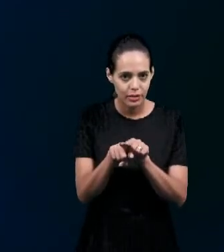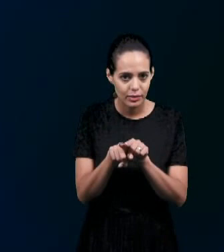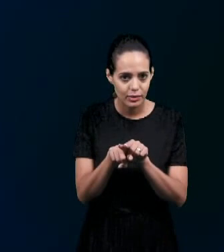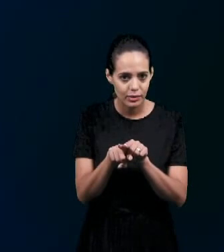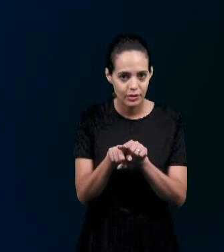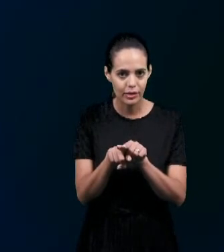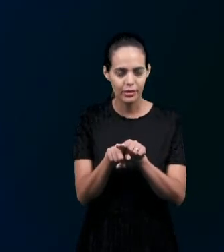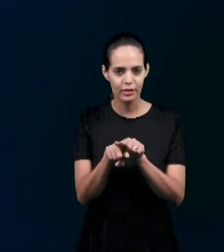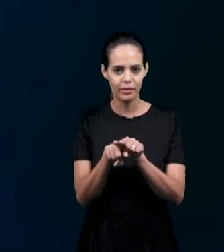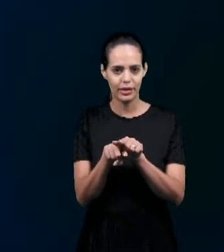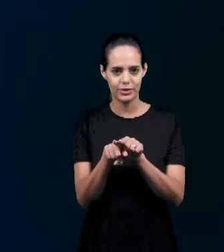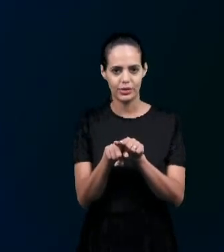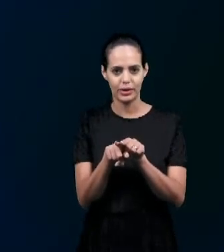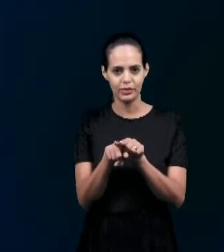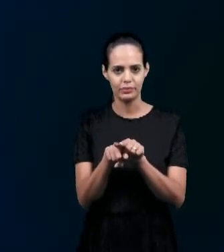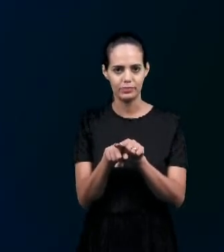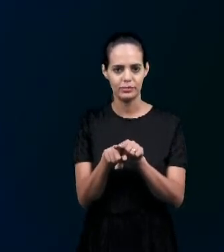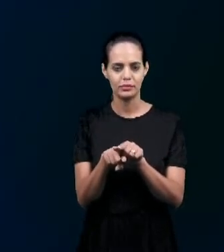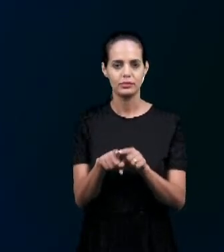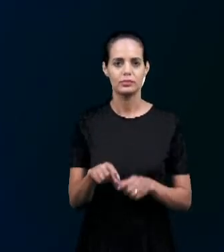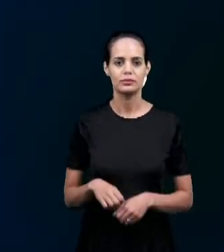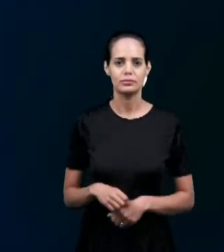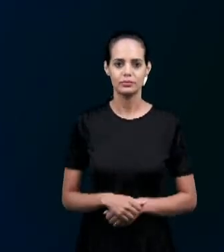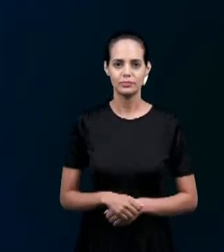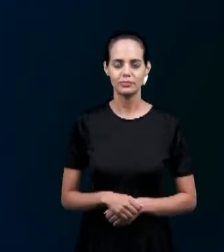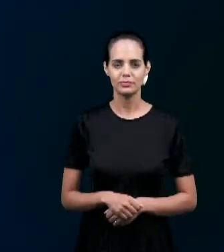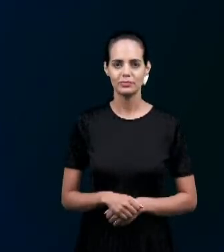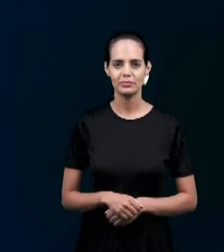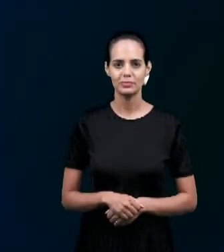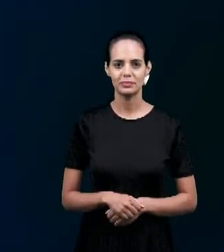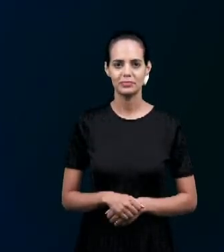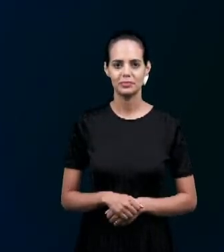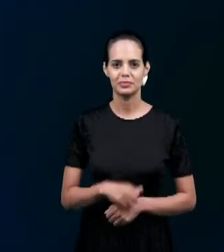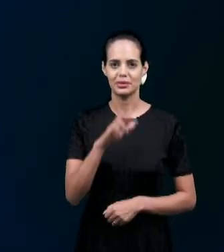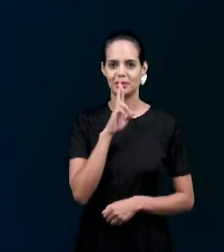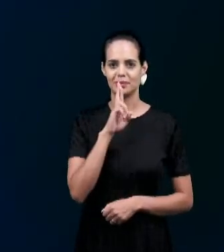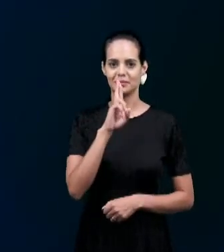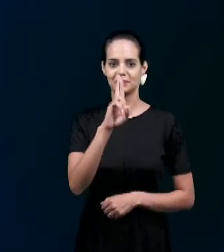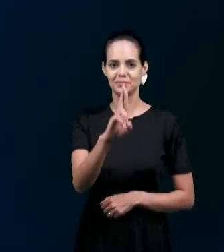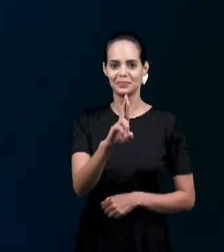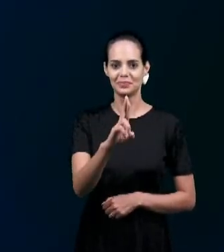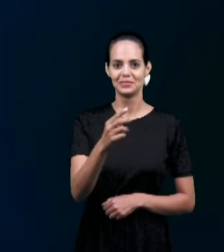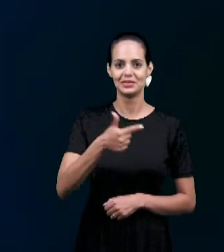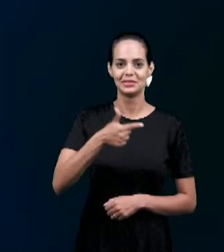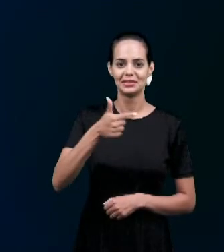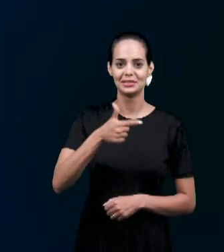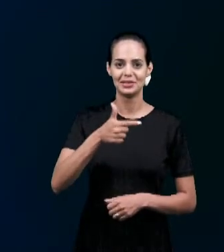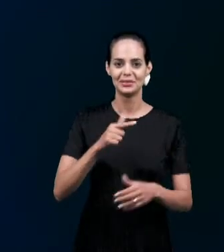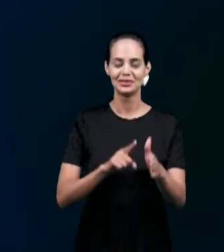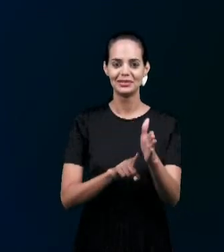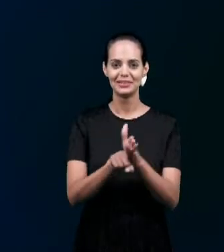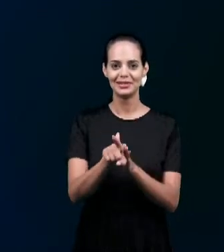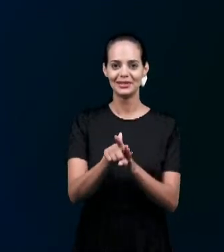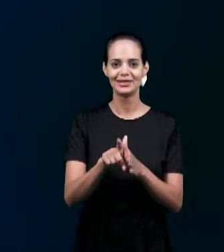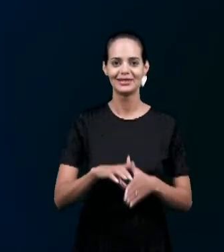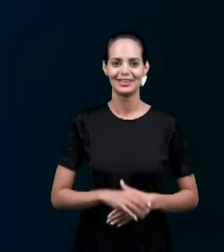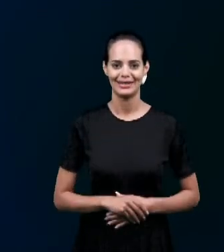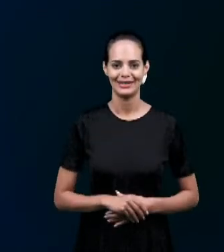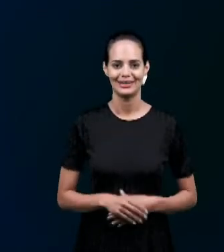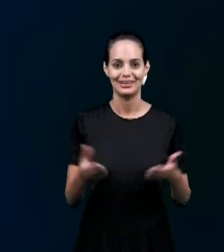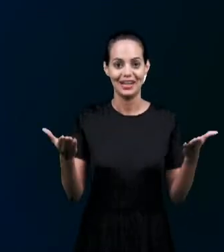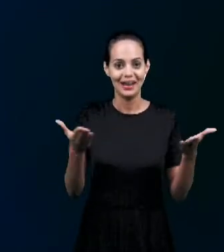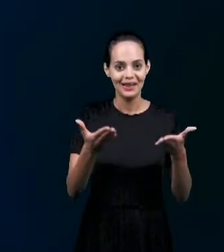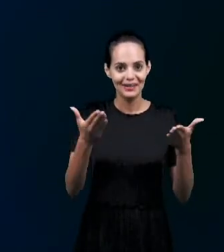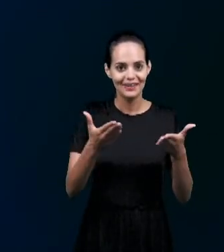Porto O Rodrigo Vai dar ali também Uma resposta Para essa segunda pergunta Vamos estar atentos Então As